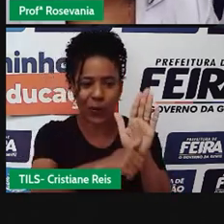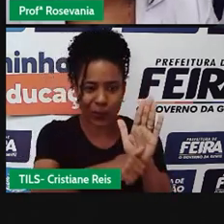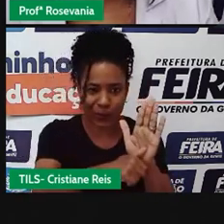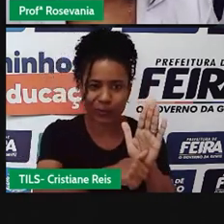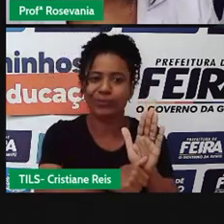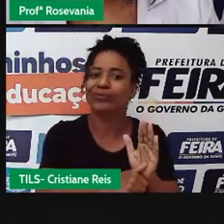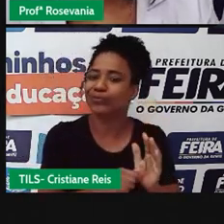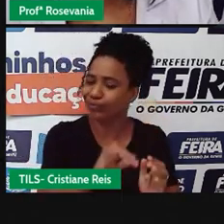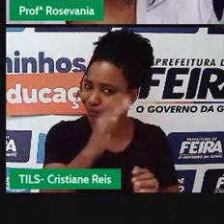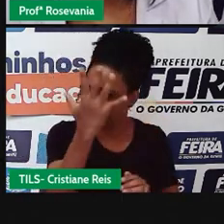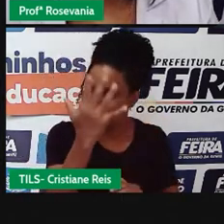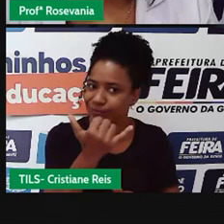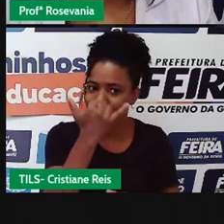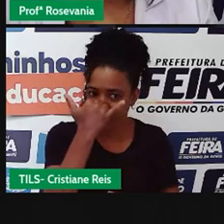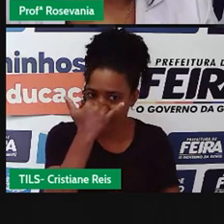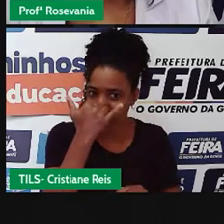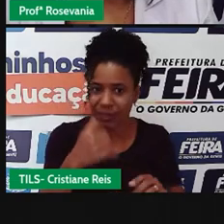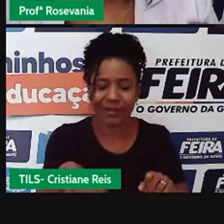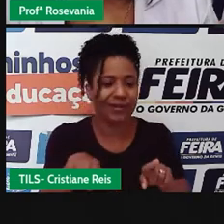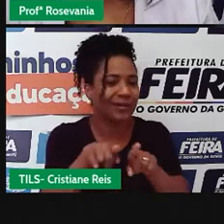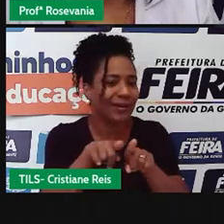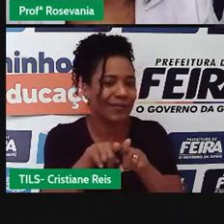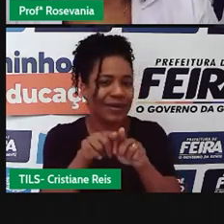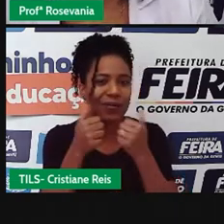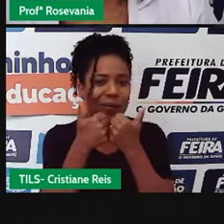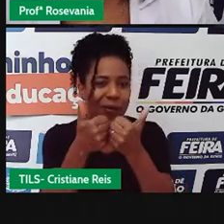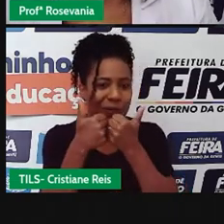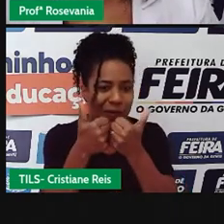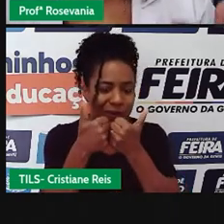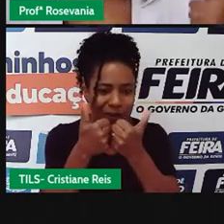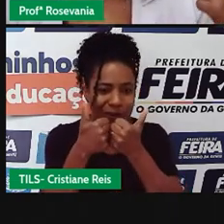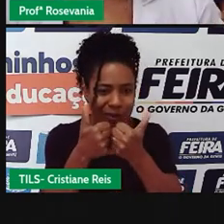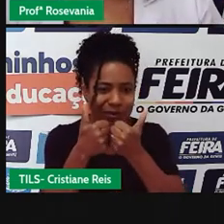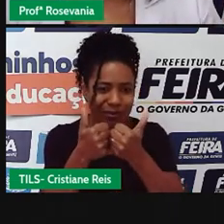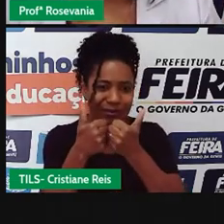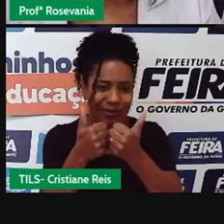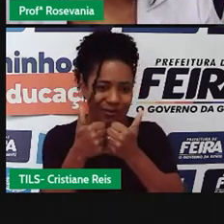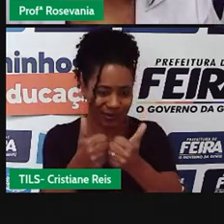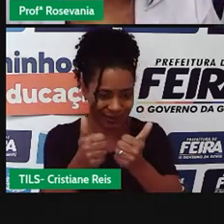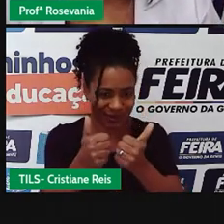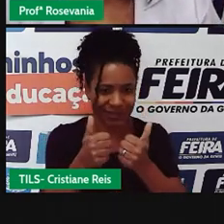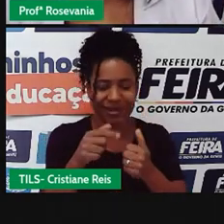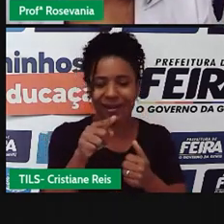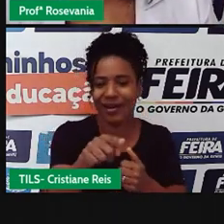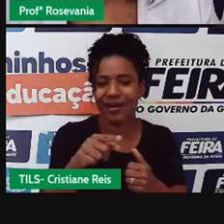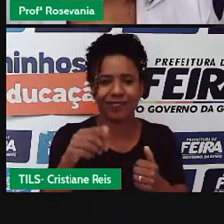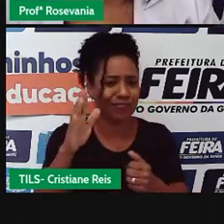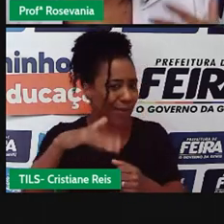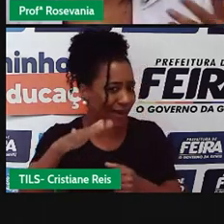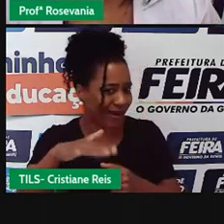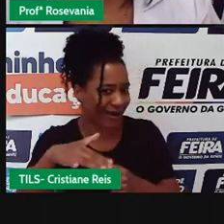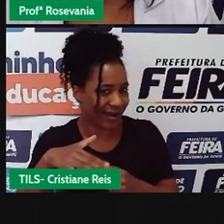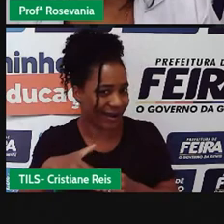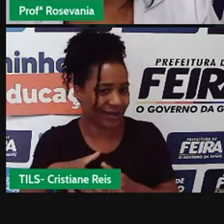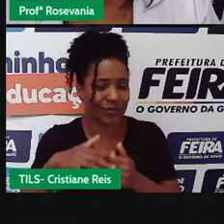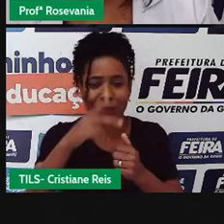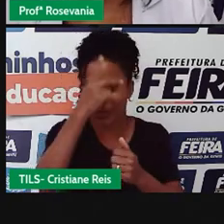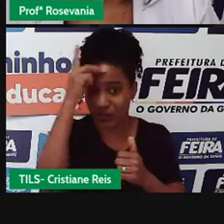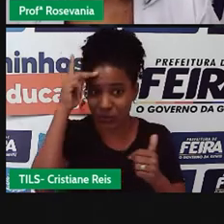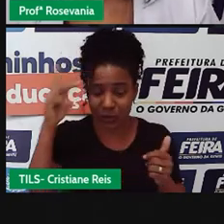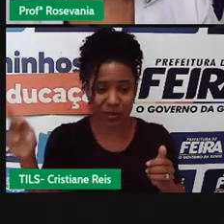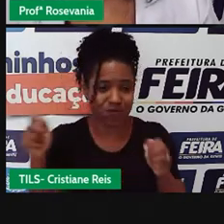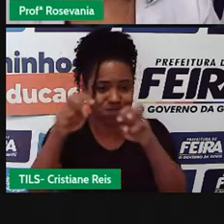terrestres, e que a facilidade aqui é um transporte barato, é um transporte coletivo, leva um número maior de